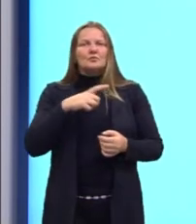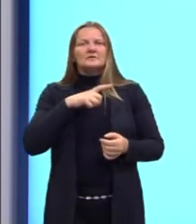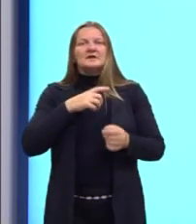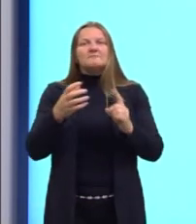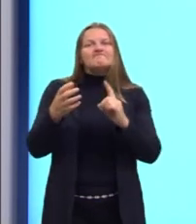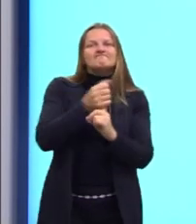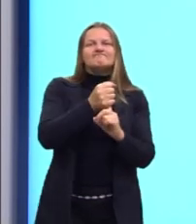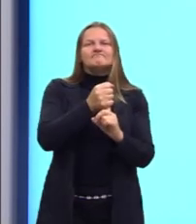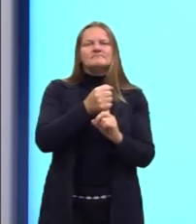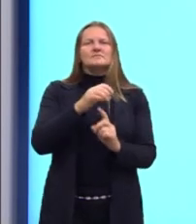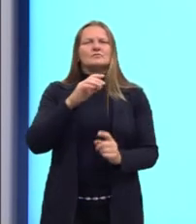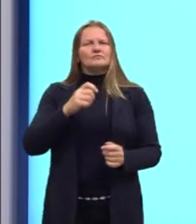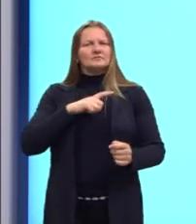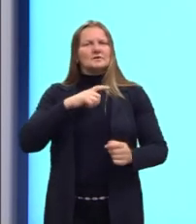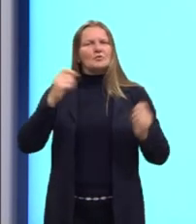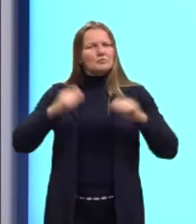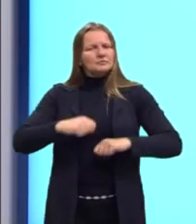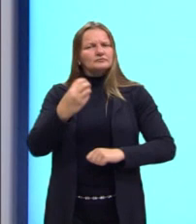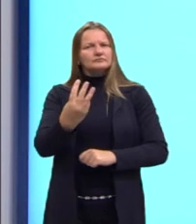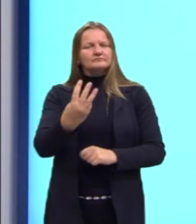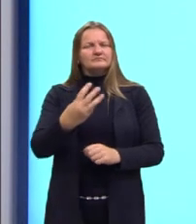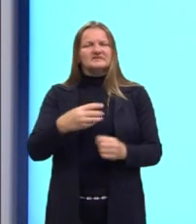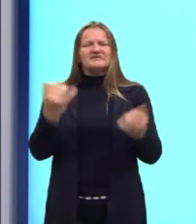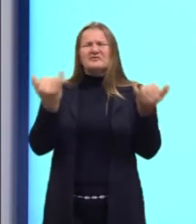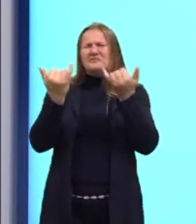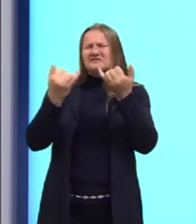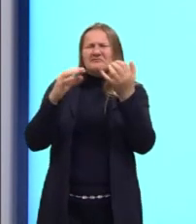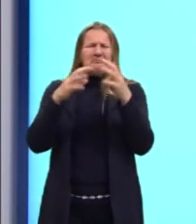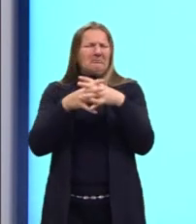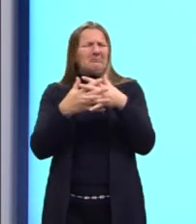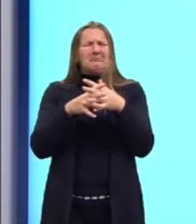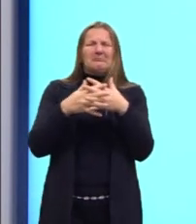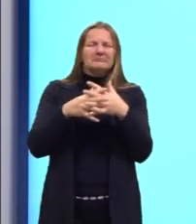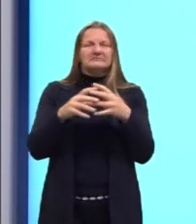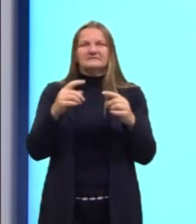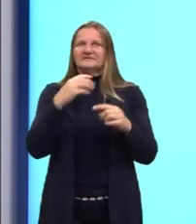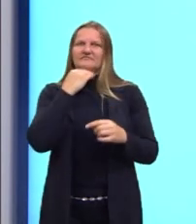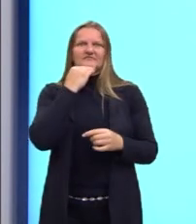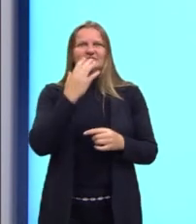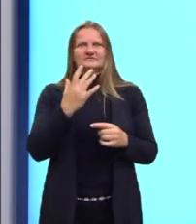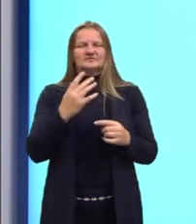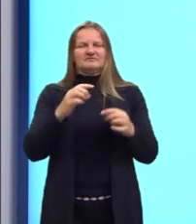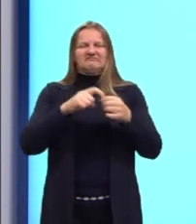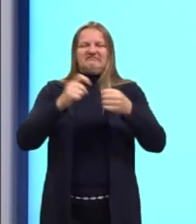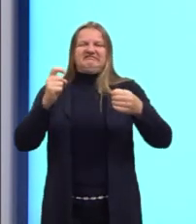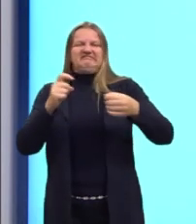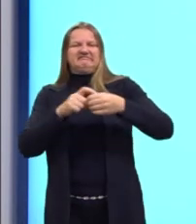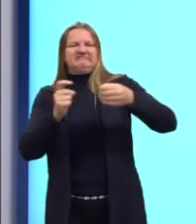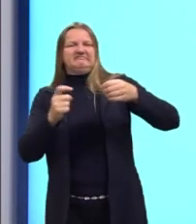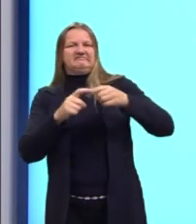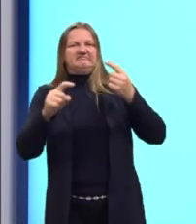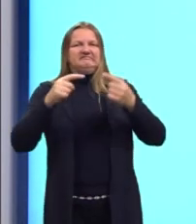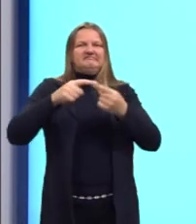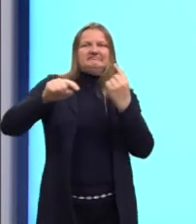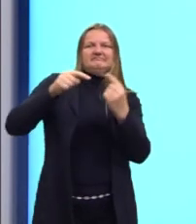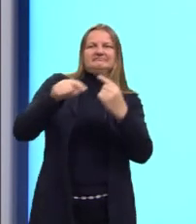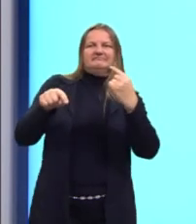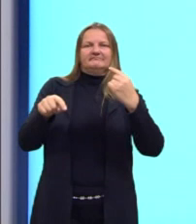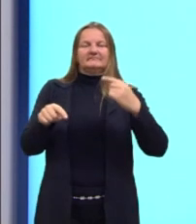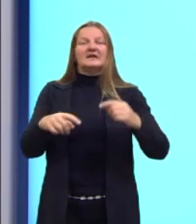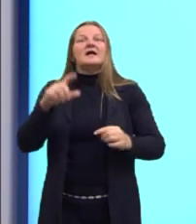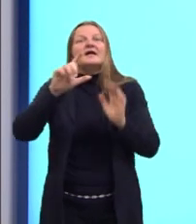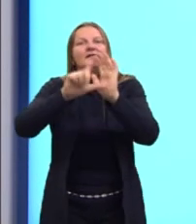competência 3. Se as tuas informações estiverem confusas e desconexas. Depois,